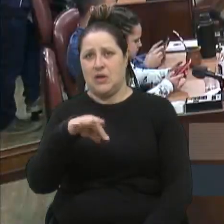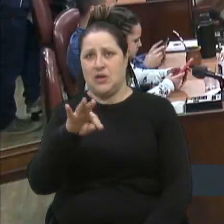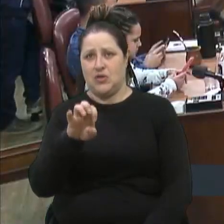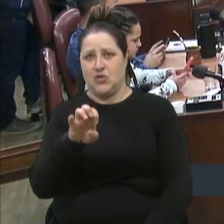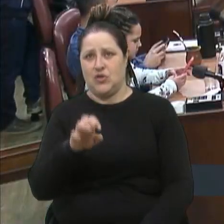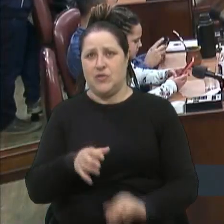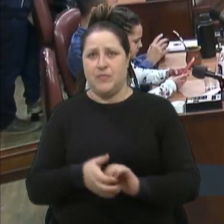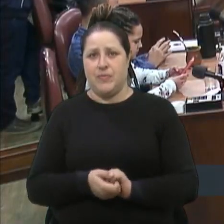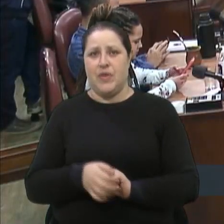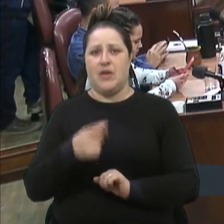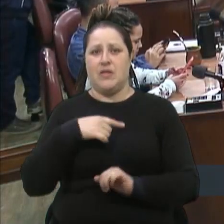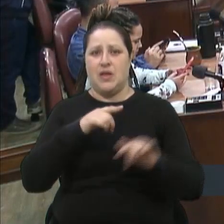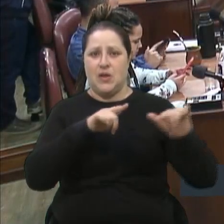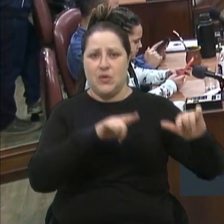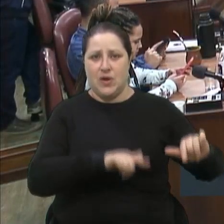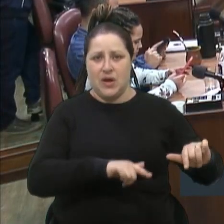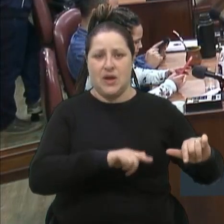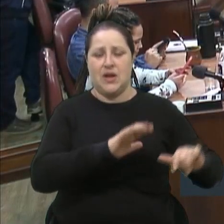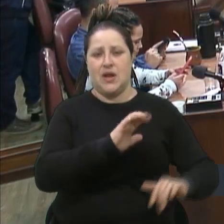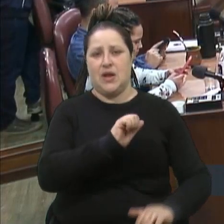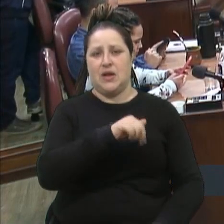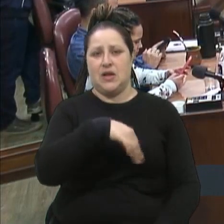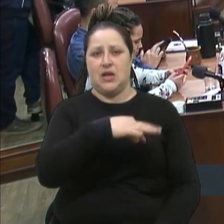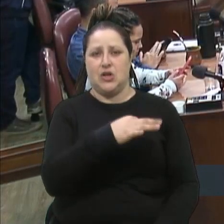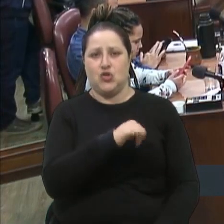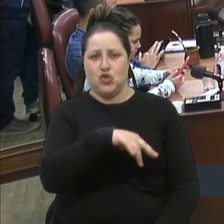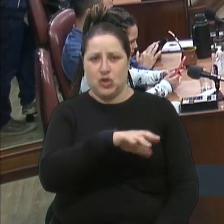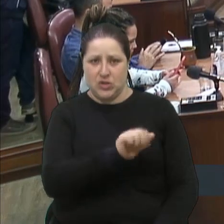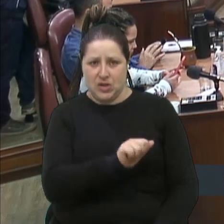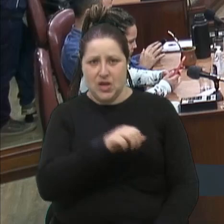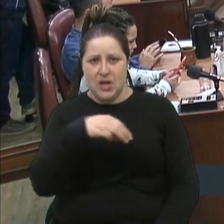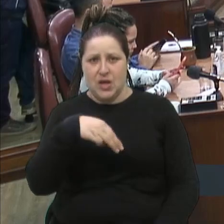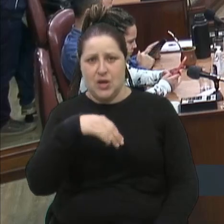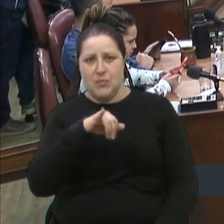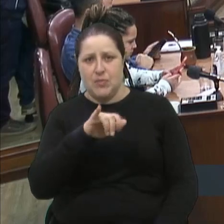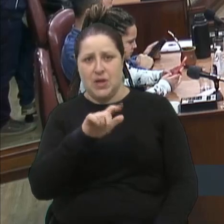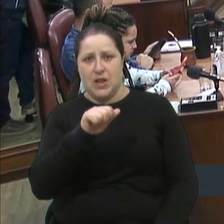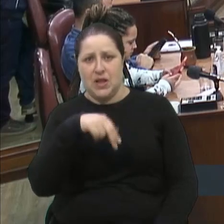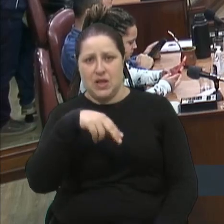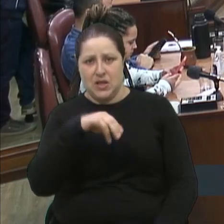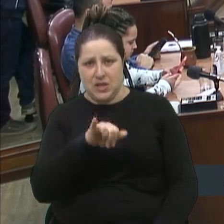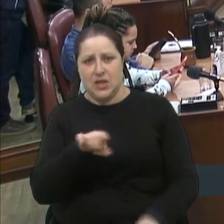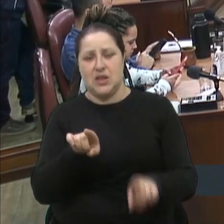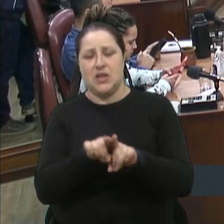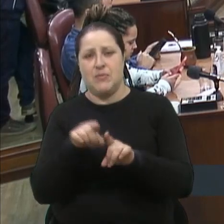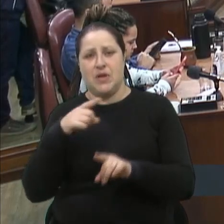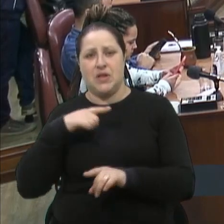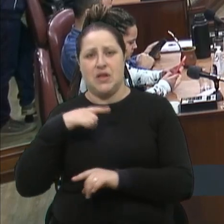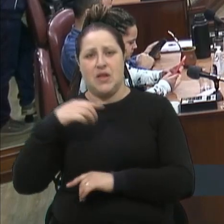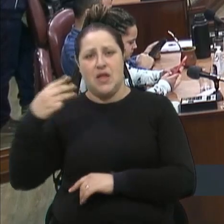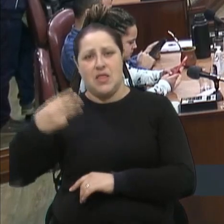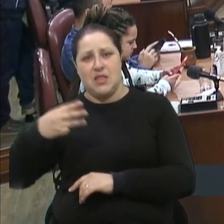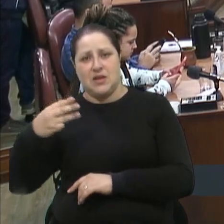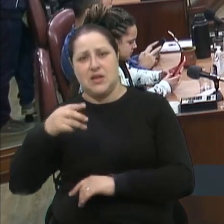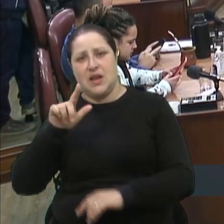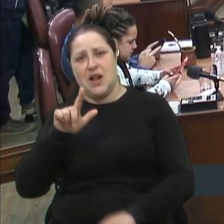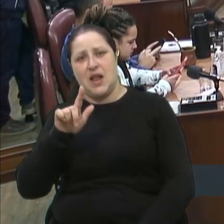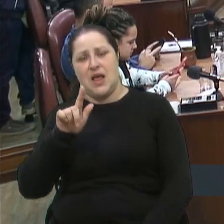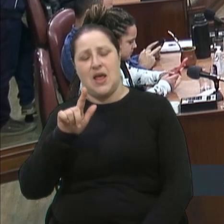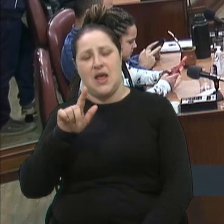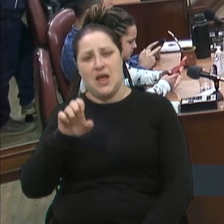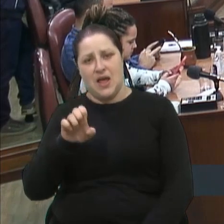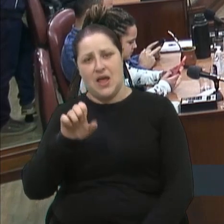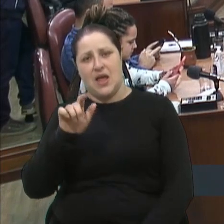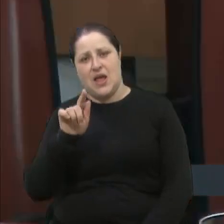tem a cantina Milani, fazendo ali, aí tem a Terceira Légua, como a senhora já falou,